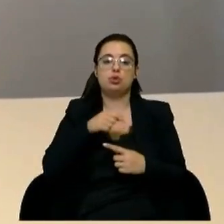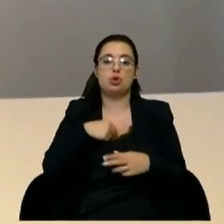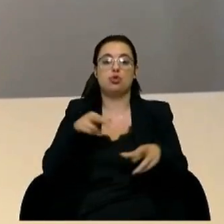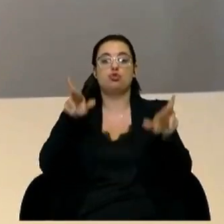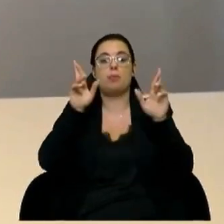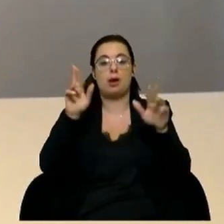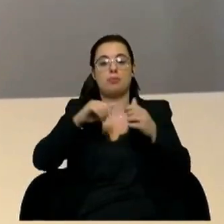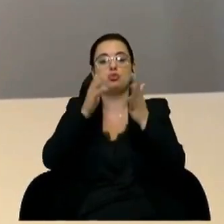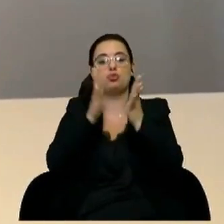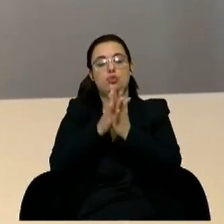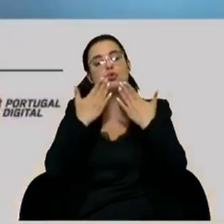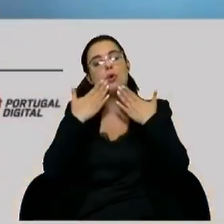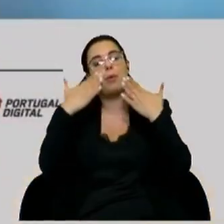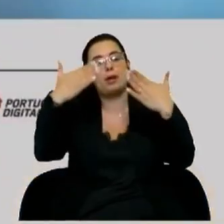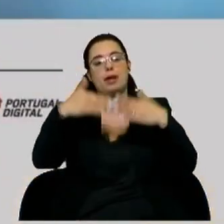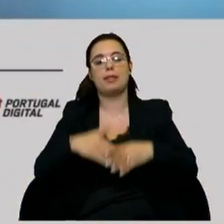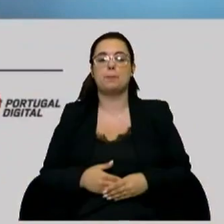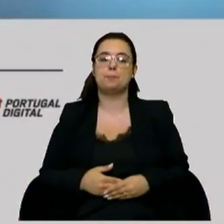com todos. Obrigado.